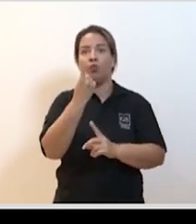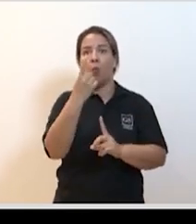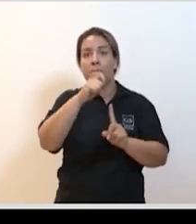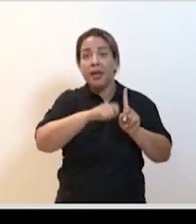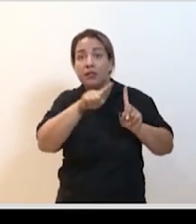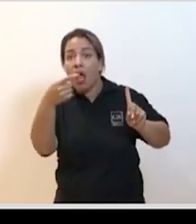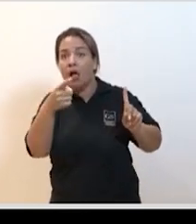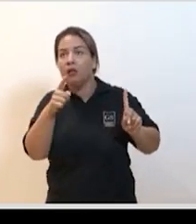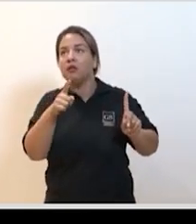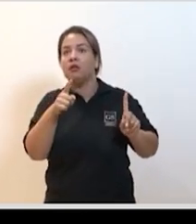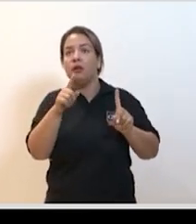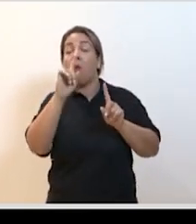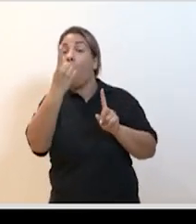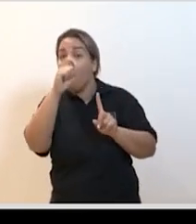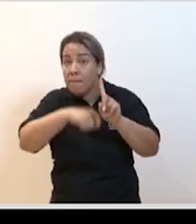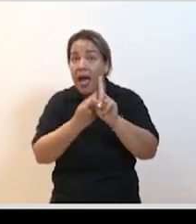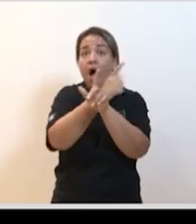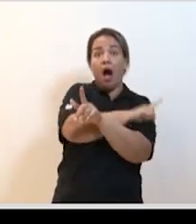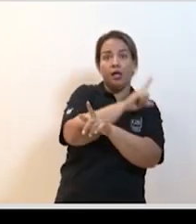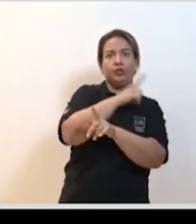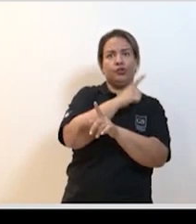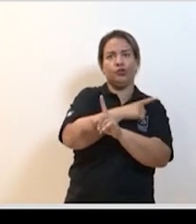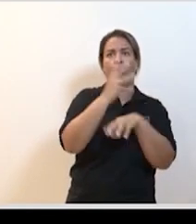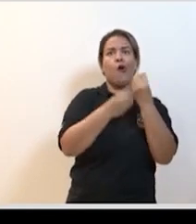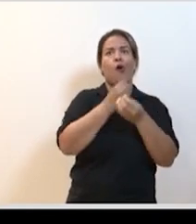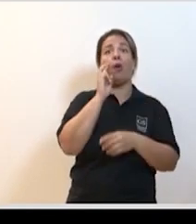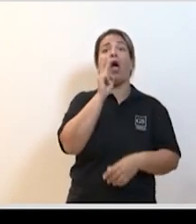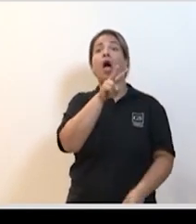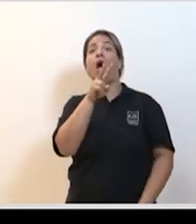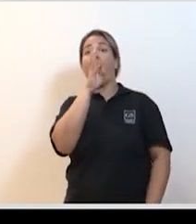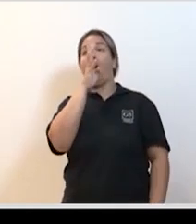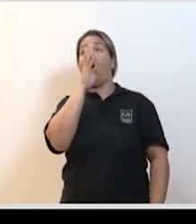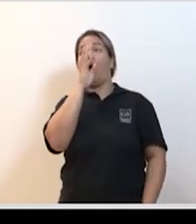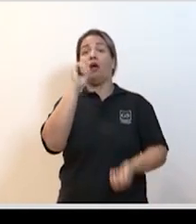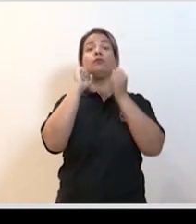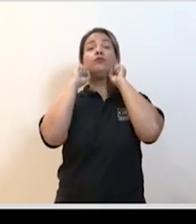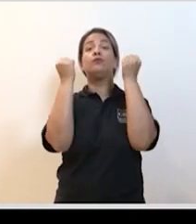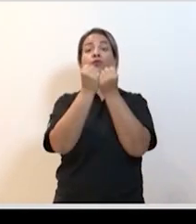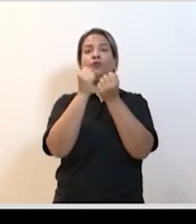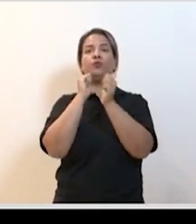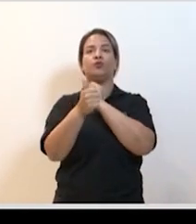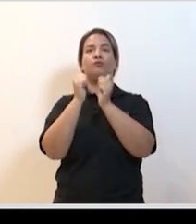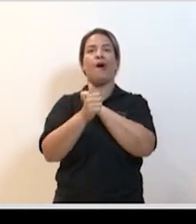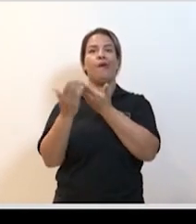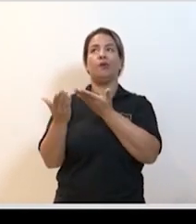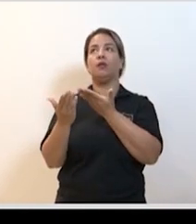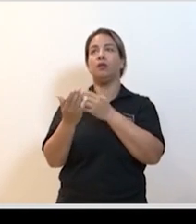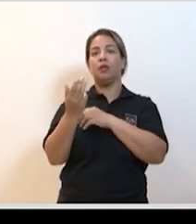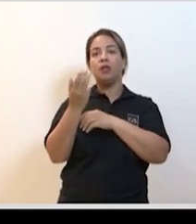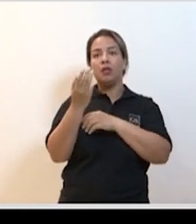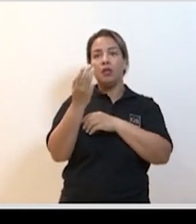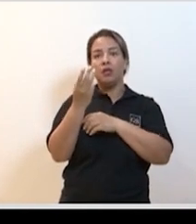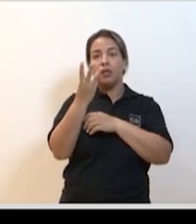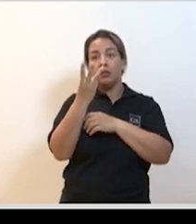mês a estava nessa situação 60 mil pessoas num estádio assistindo um jogo de futebol pode passar o próximo por favor três dias depois já não tinha mais ninguém no